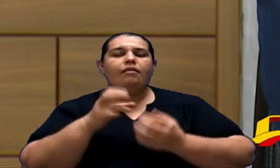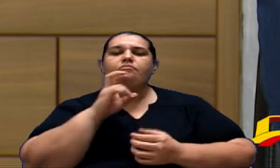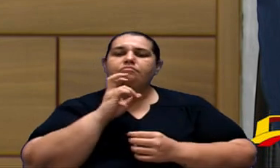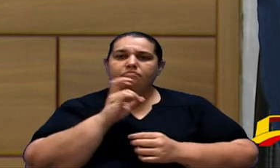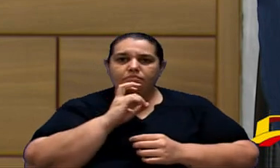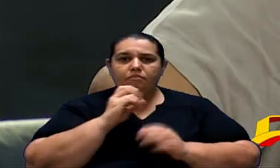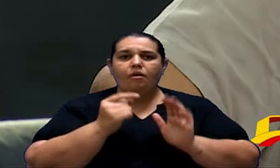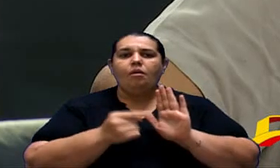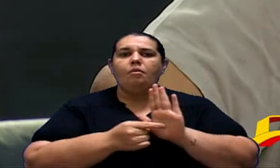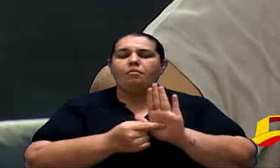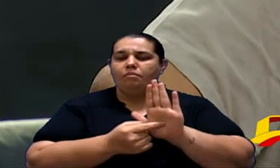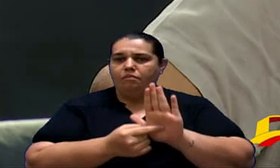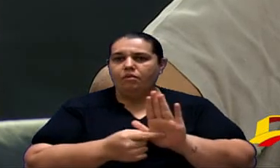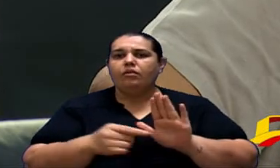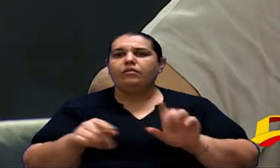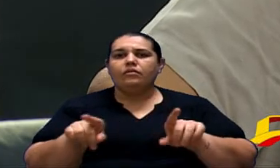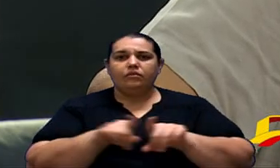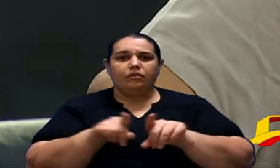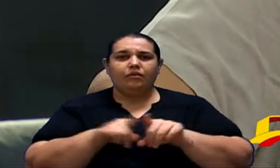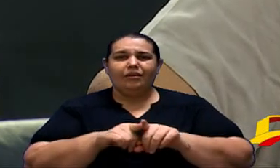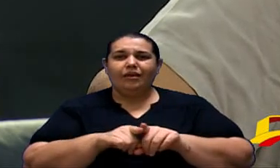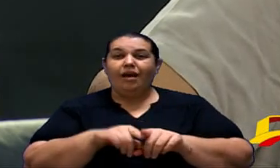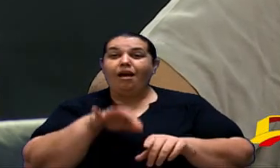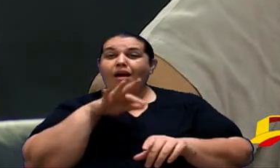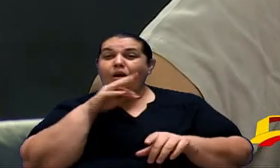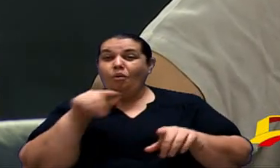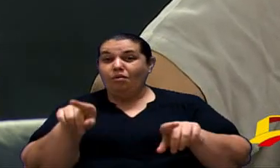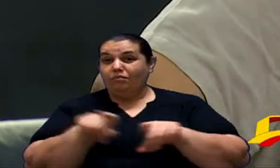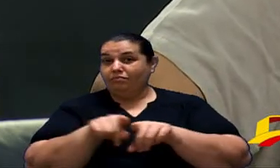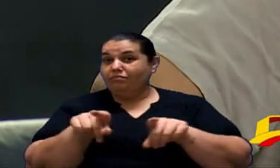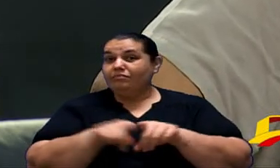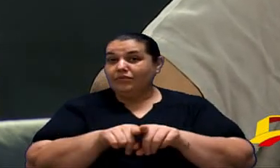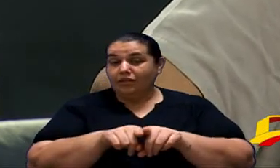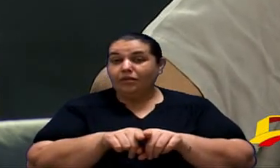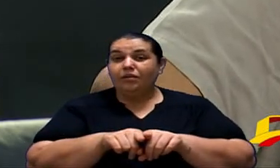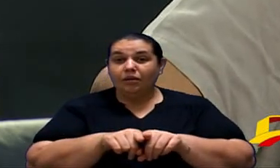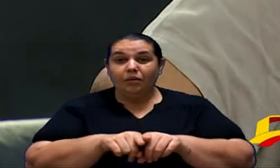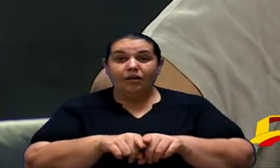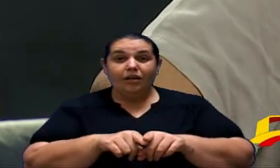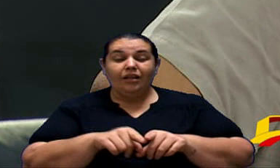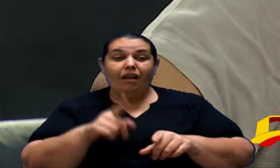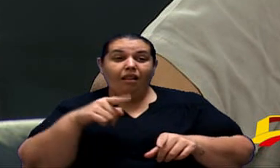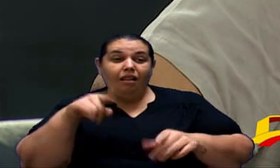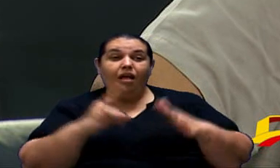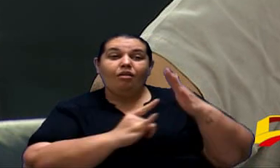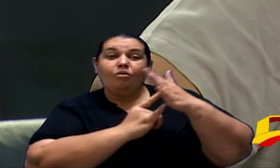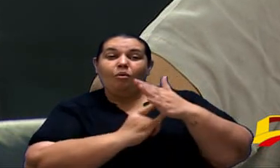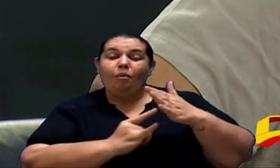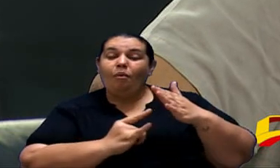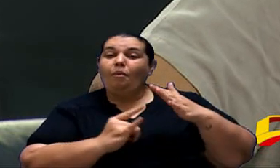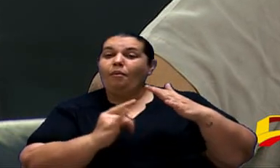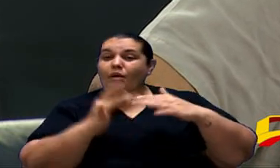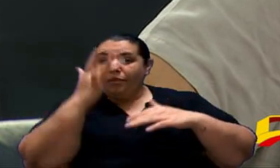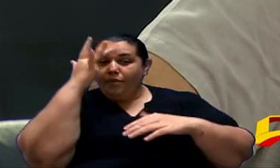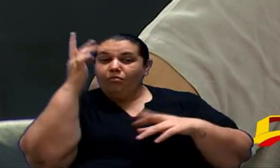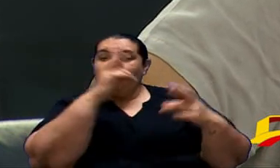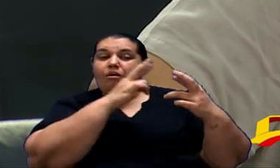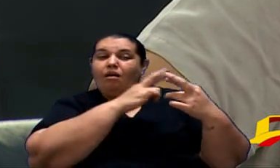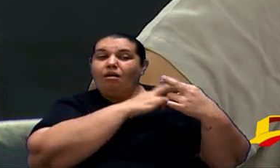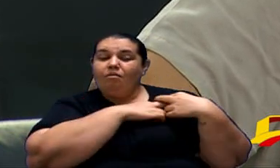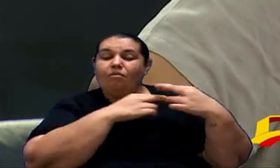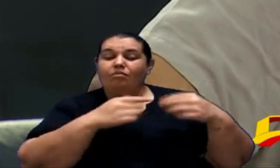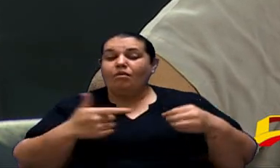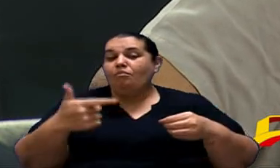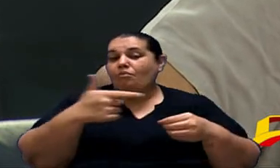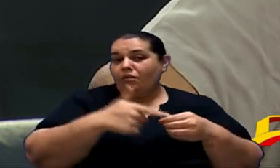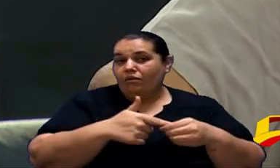o self-service, eu acho que isso é muito ruim, eu acho que isso aqui nós vamos começar a discutir agora, entendeu? Então,